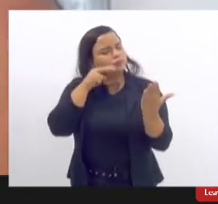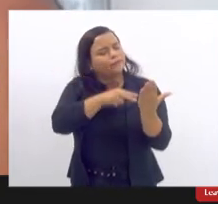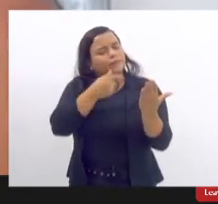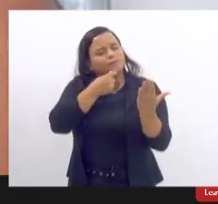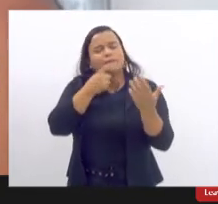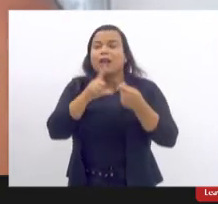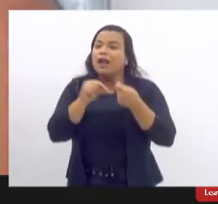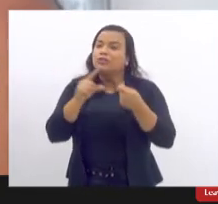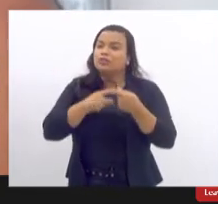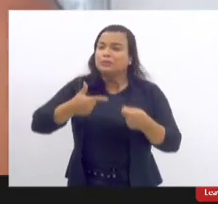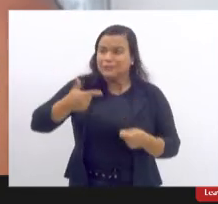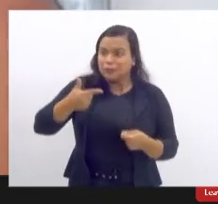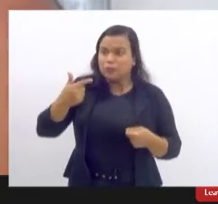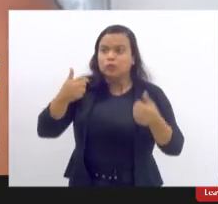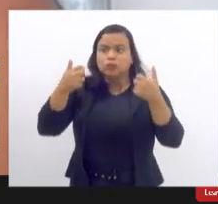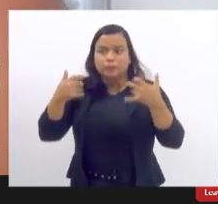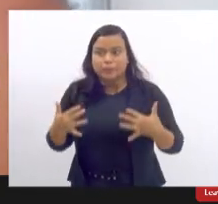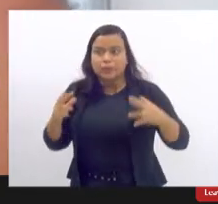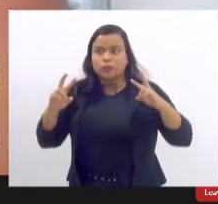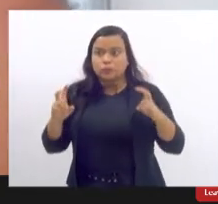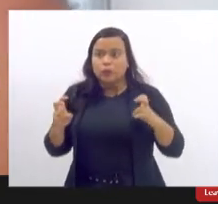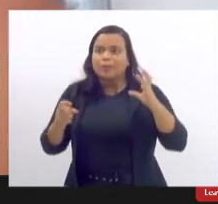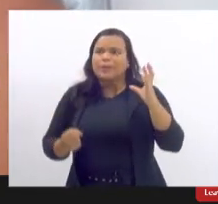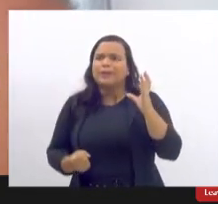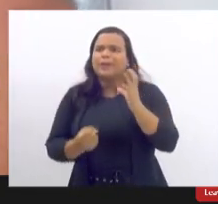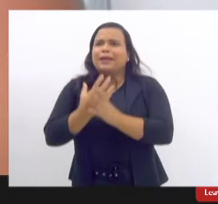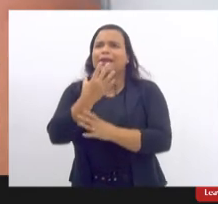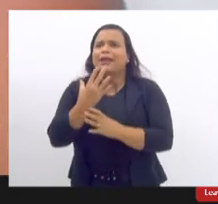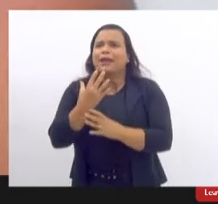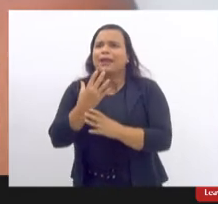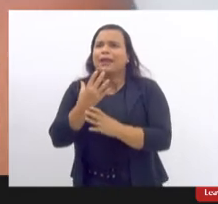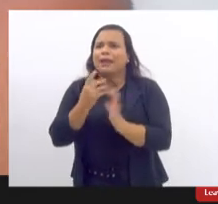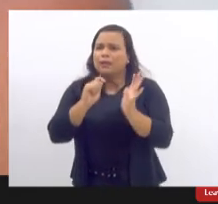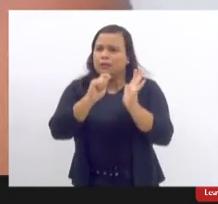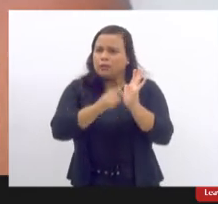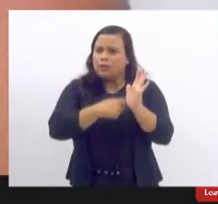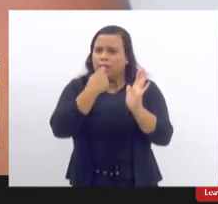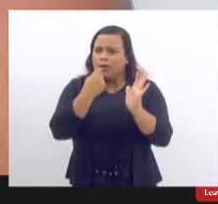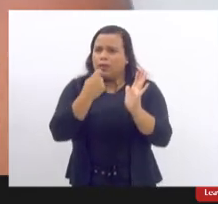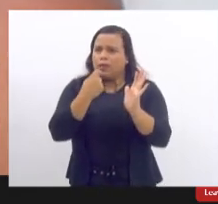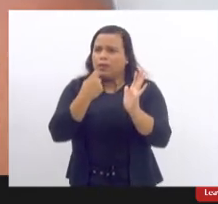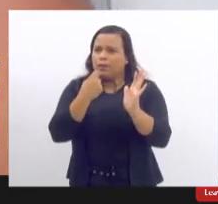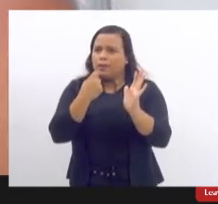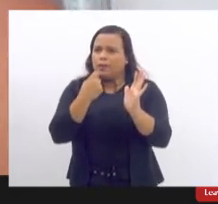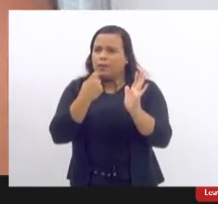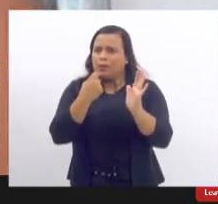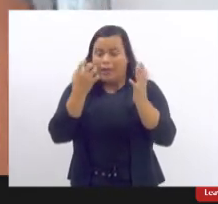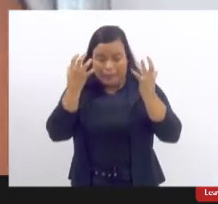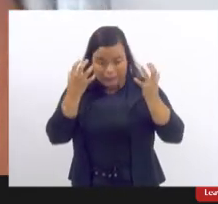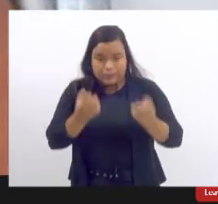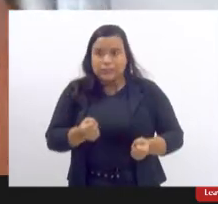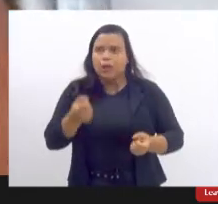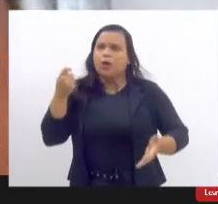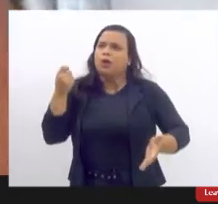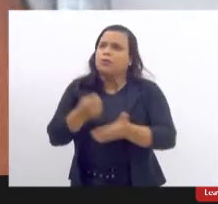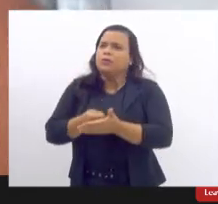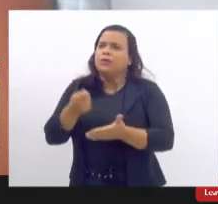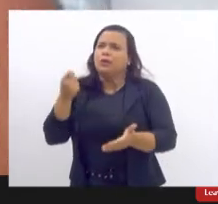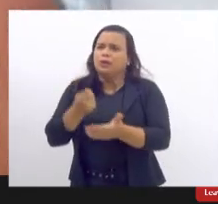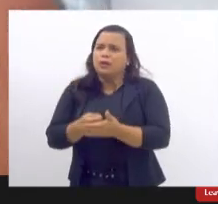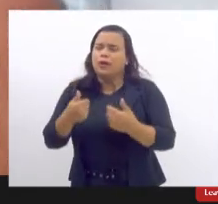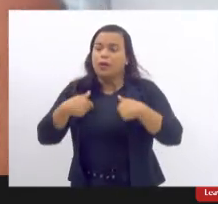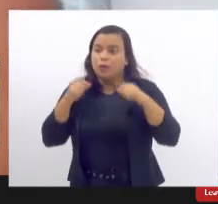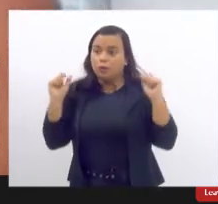artigo segundo quando você fala a criação do termo de consentimento obrigatório eu fiquei muito